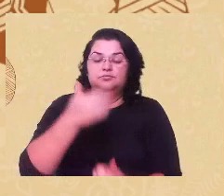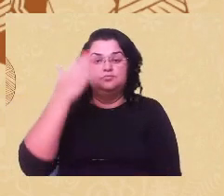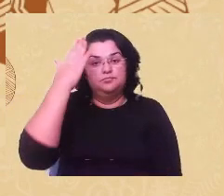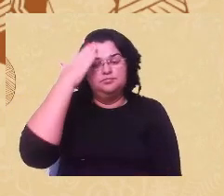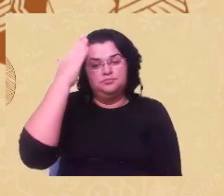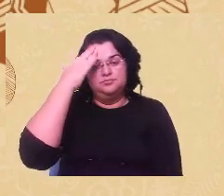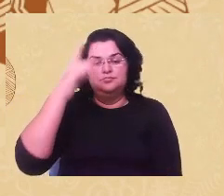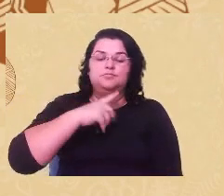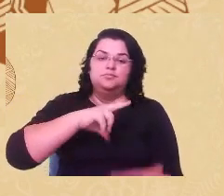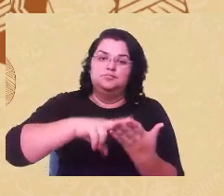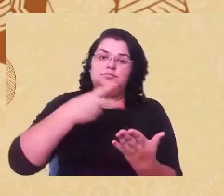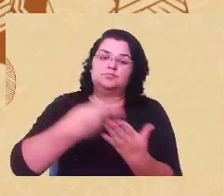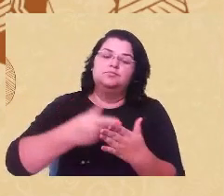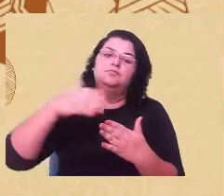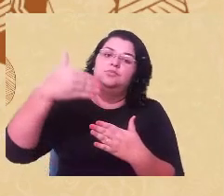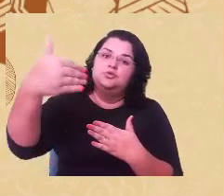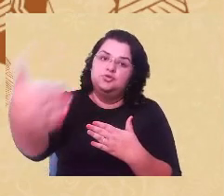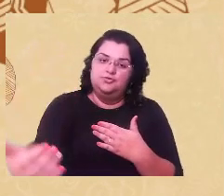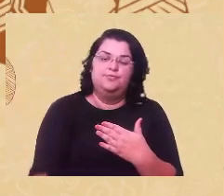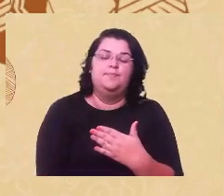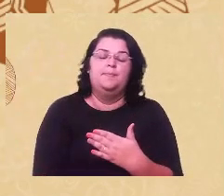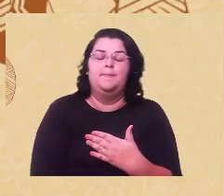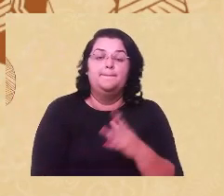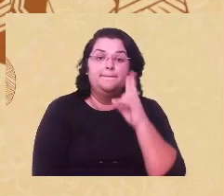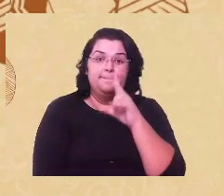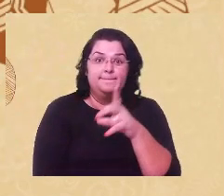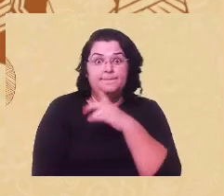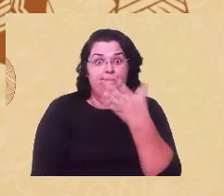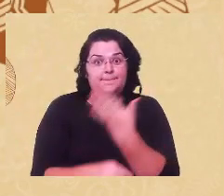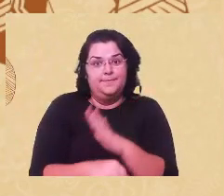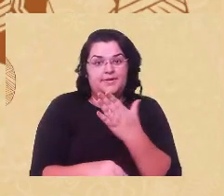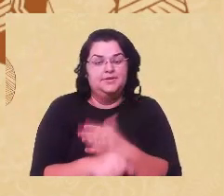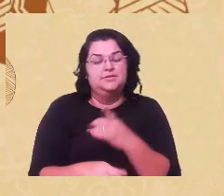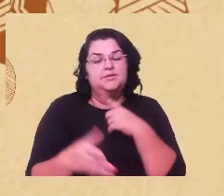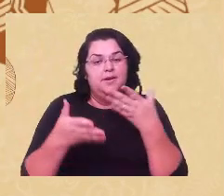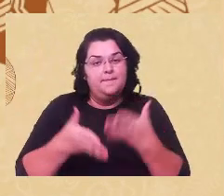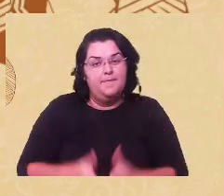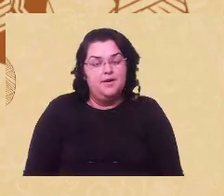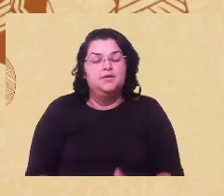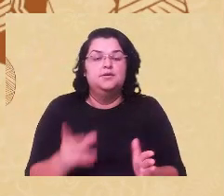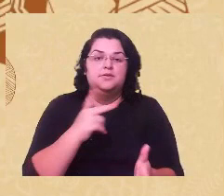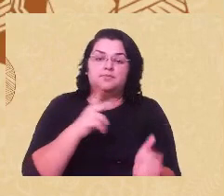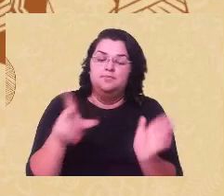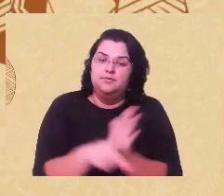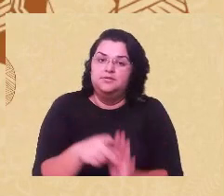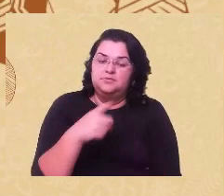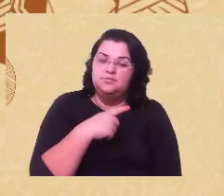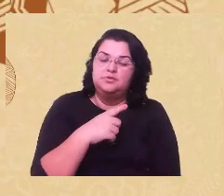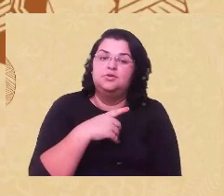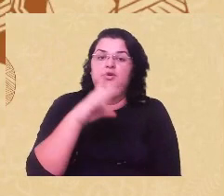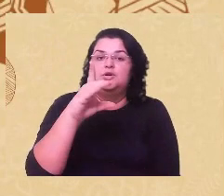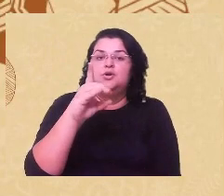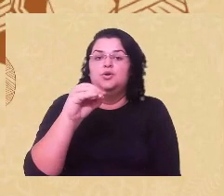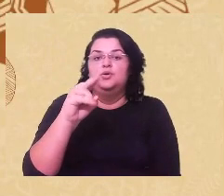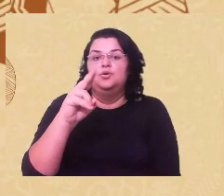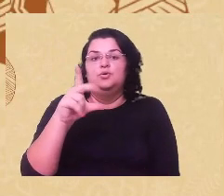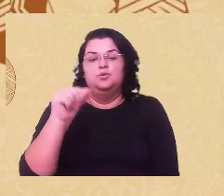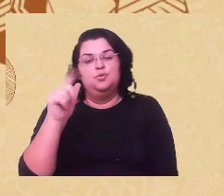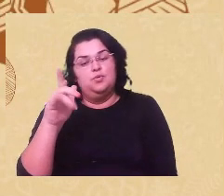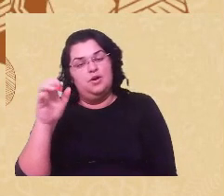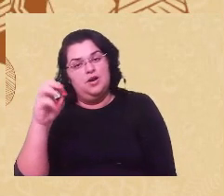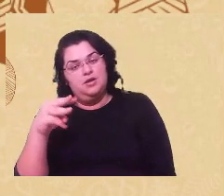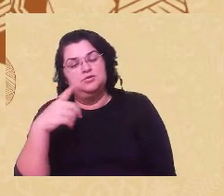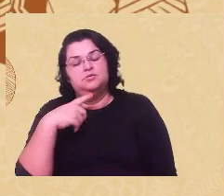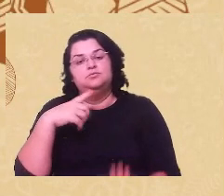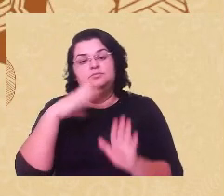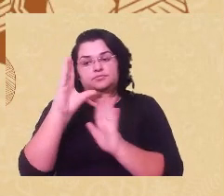reprodutiva, né? Hoje a gente vê que as práticas de parto humanizado, de doulagem, de parto em casa, estão